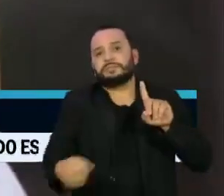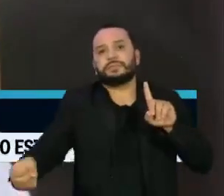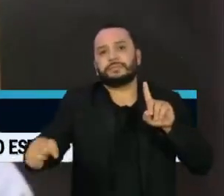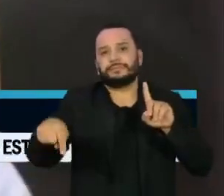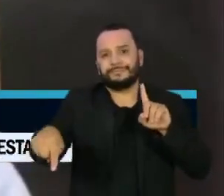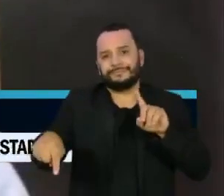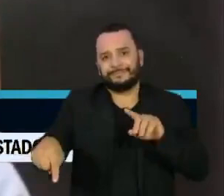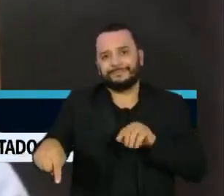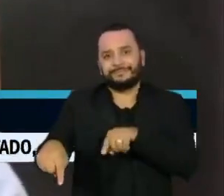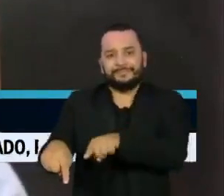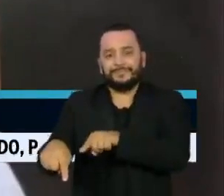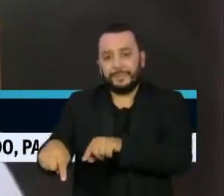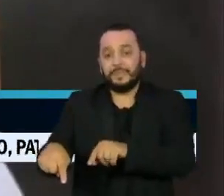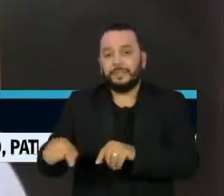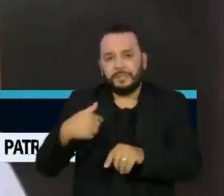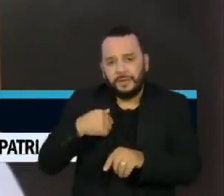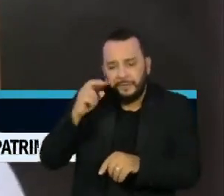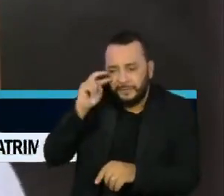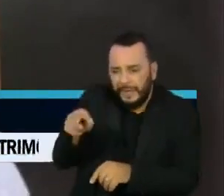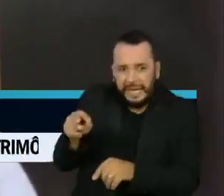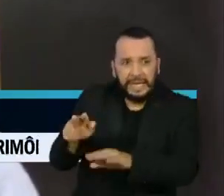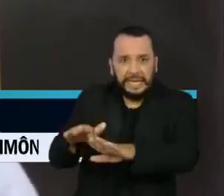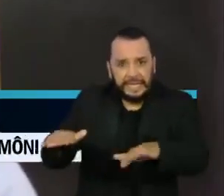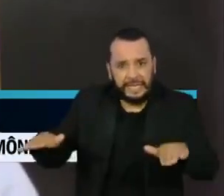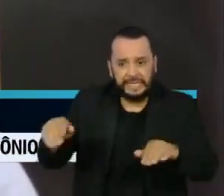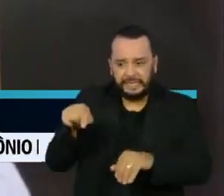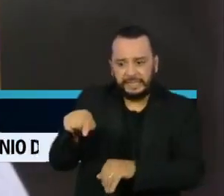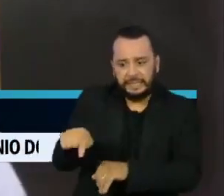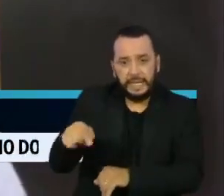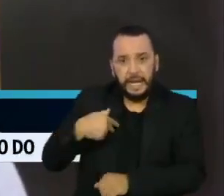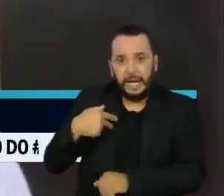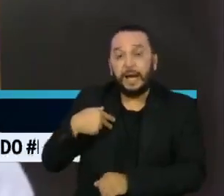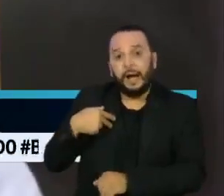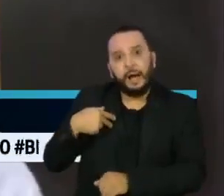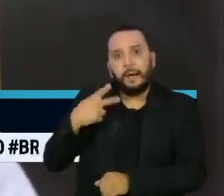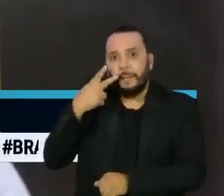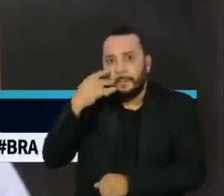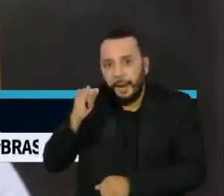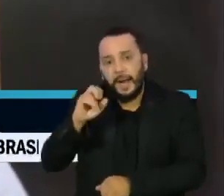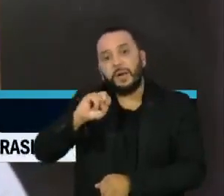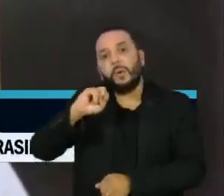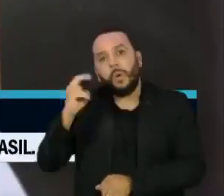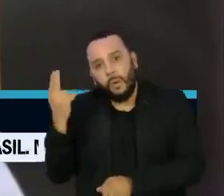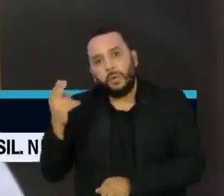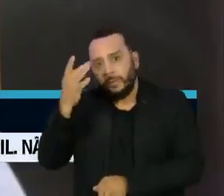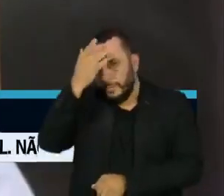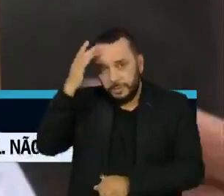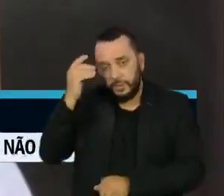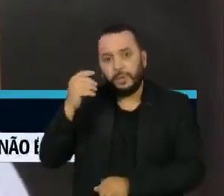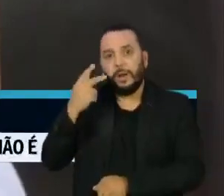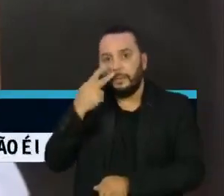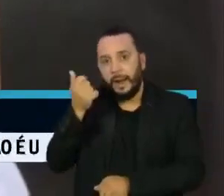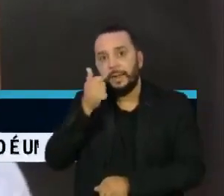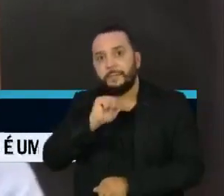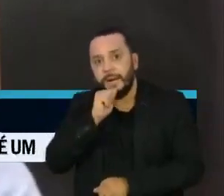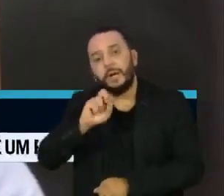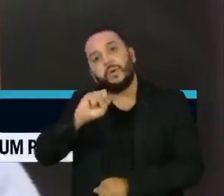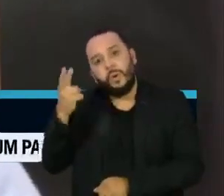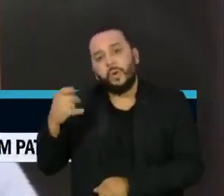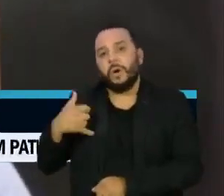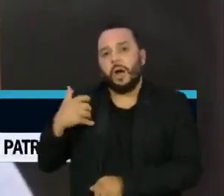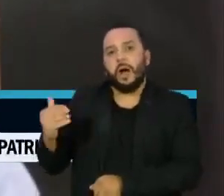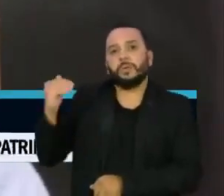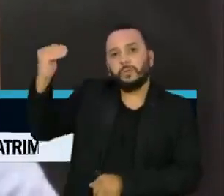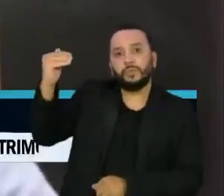casos que a gente diagnostica, são crianças, filhas de pais, ou com outro adulto dentro do seu domicílio que adoeceu